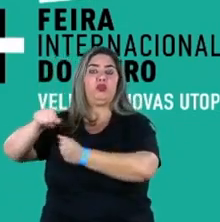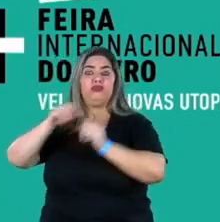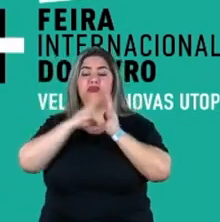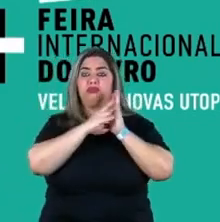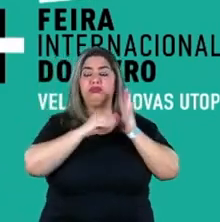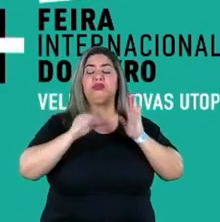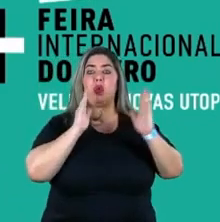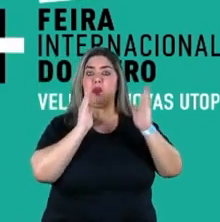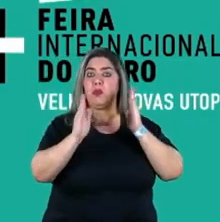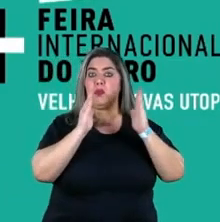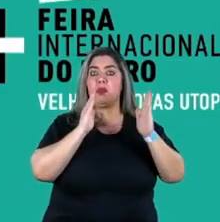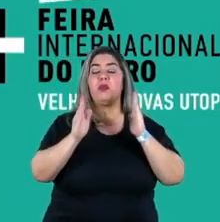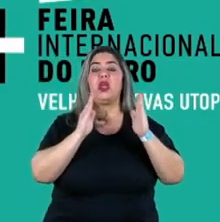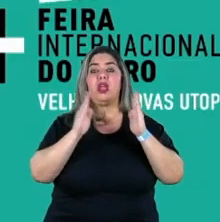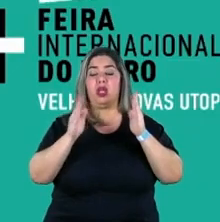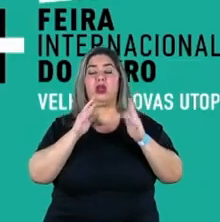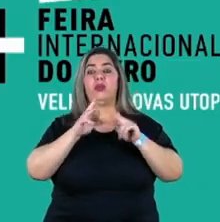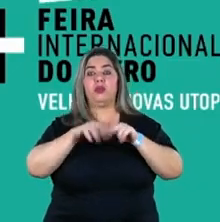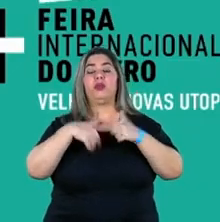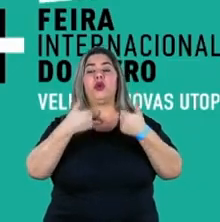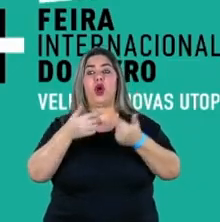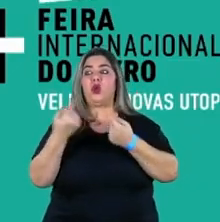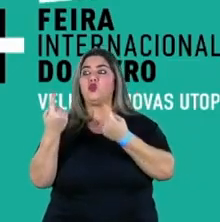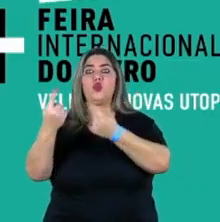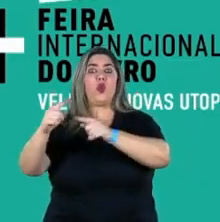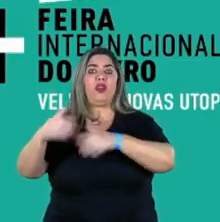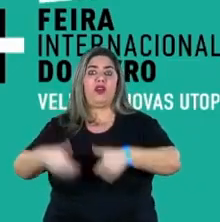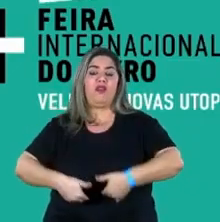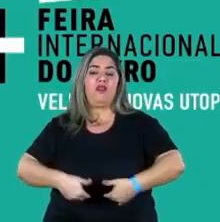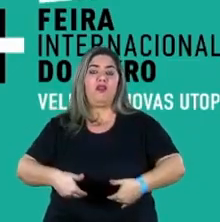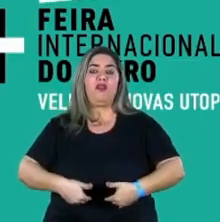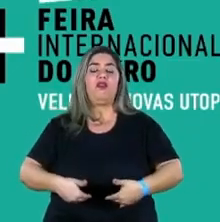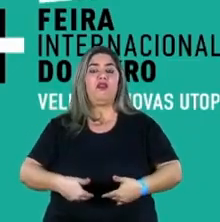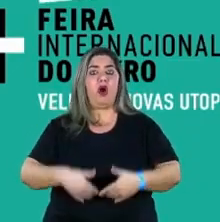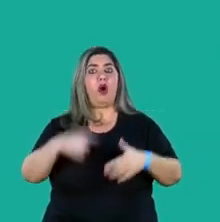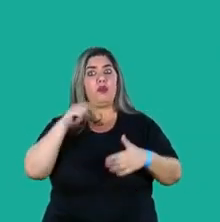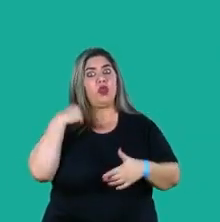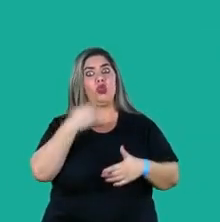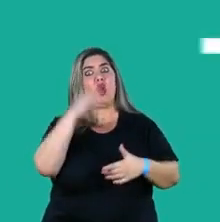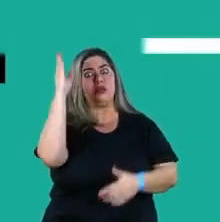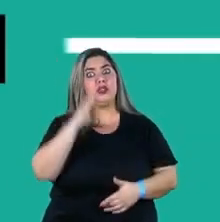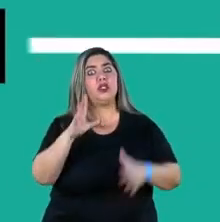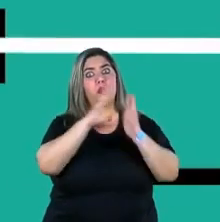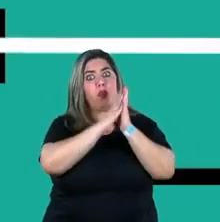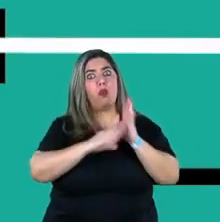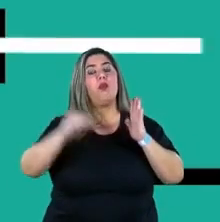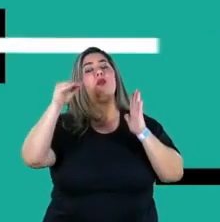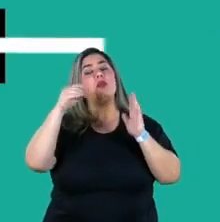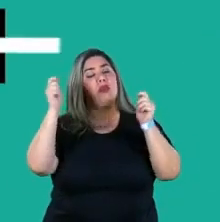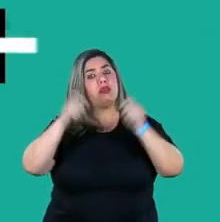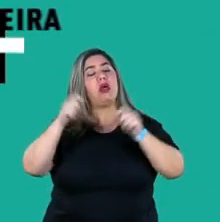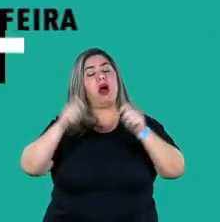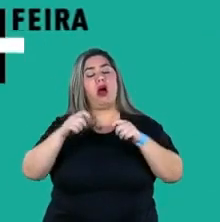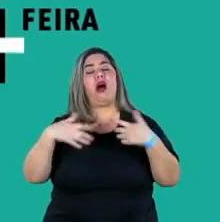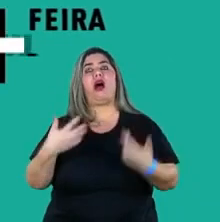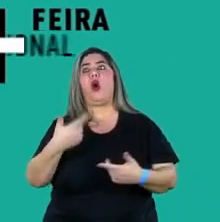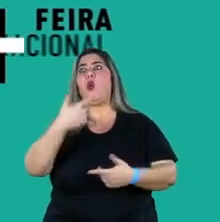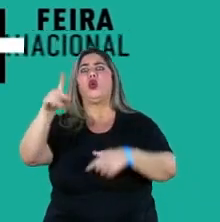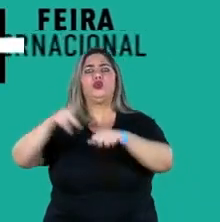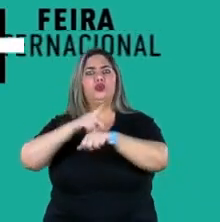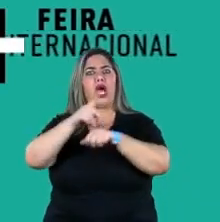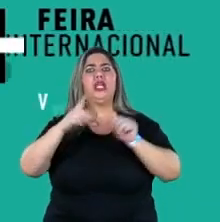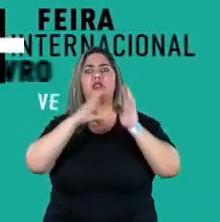durante um período com relação a essa questão do combate à fome. Isso foi levado para outros